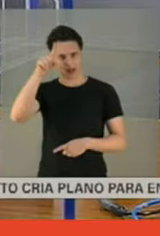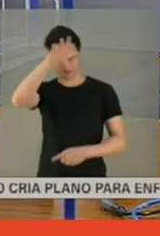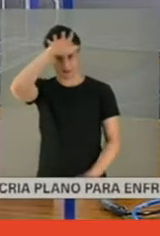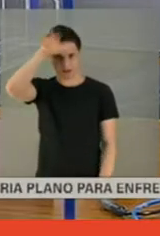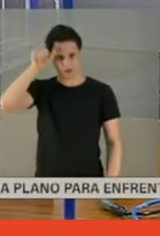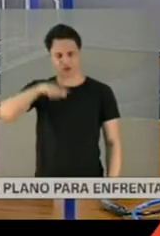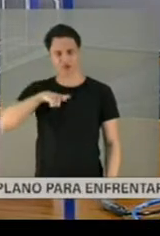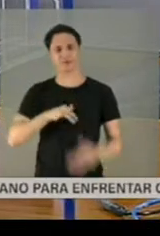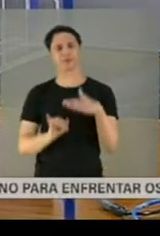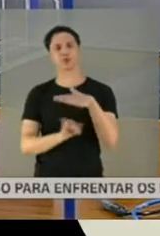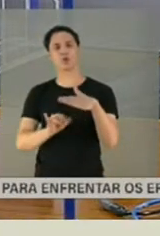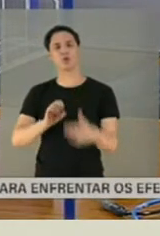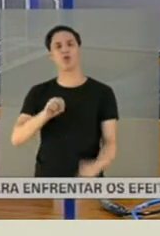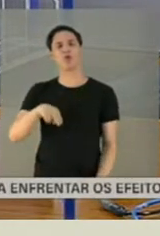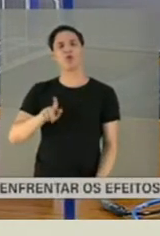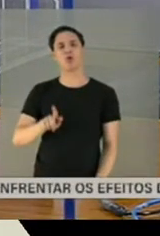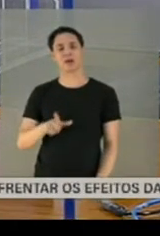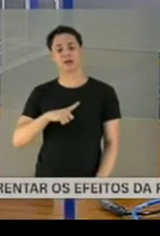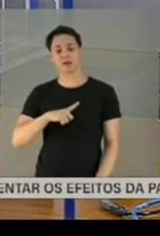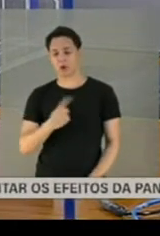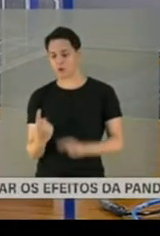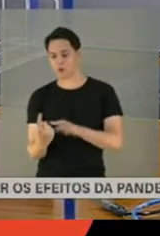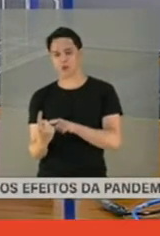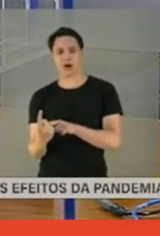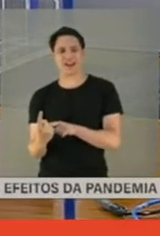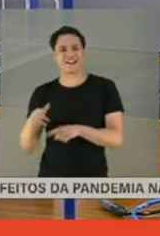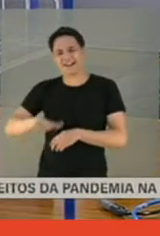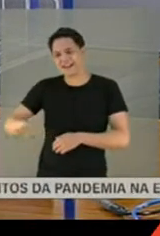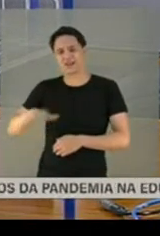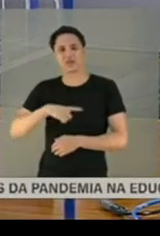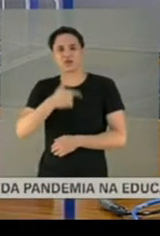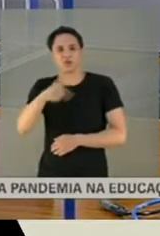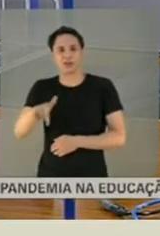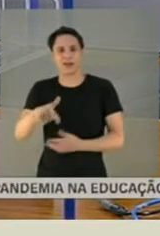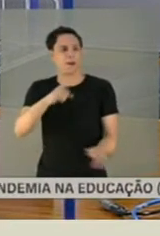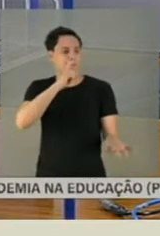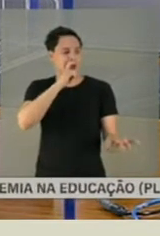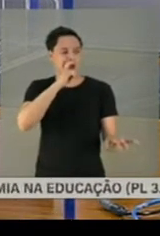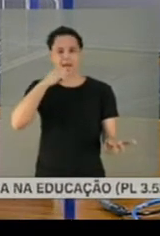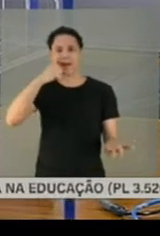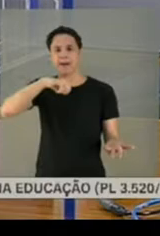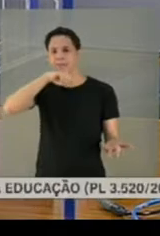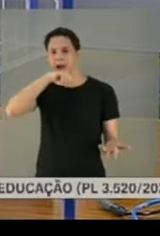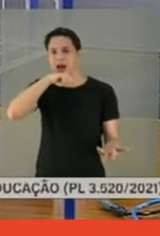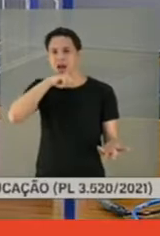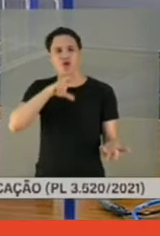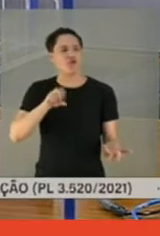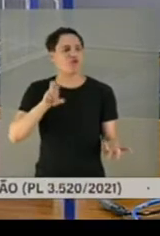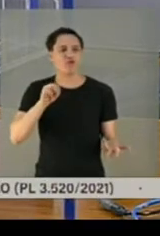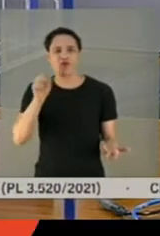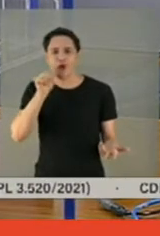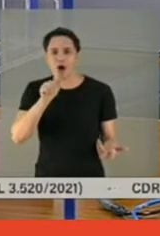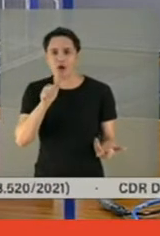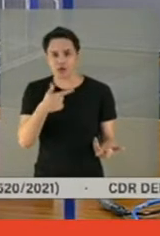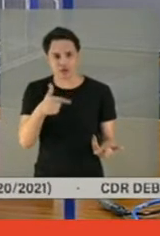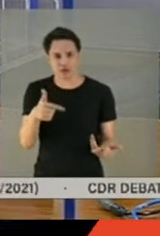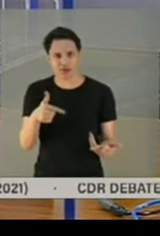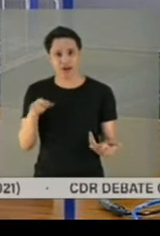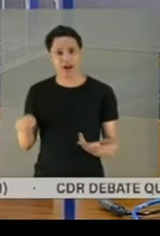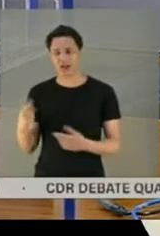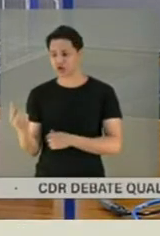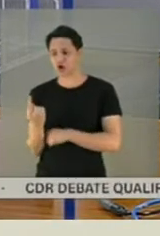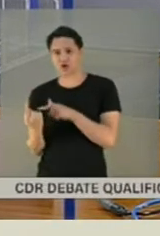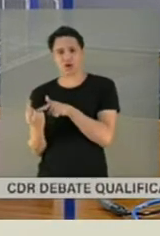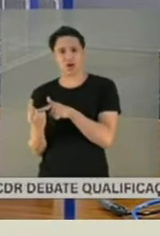que a menina perdeu o pai, a mãe, a avó, todo mundo. Ela ficou sozinha com outras crianças